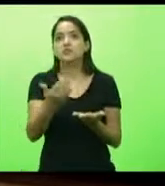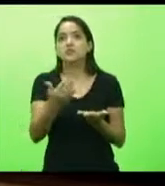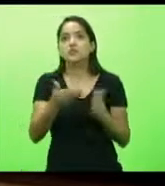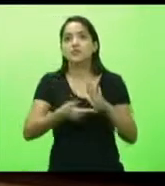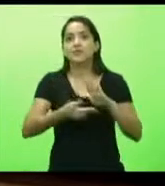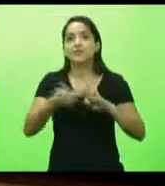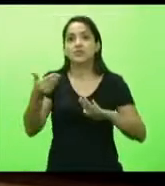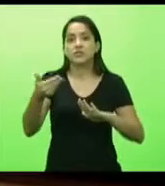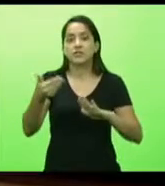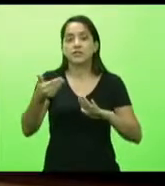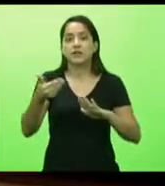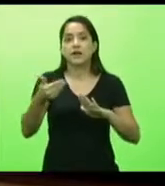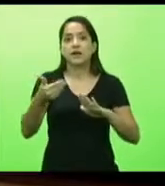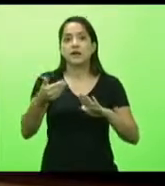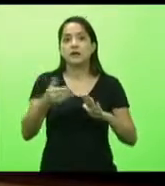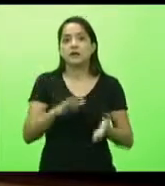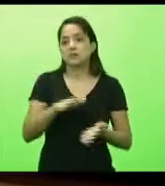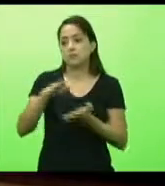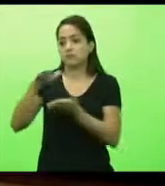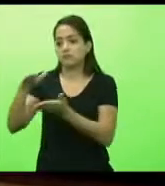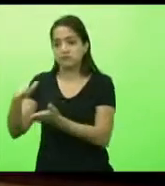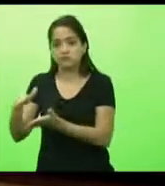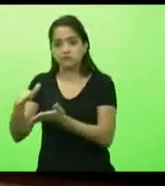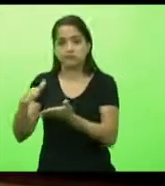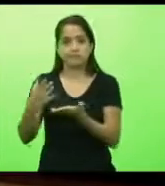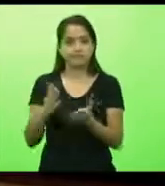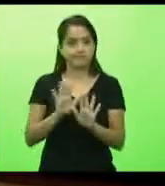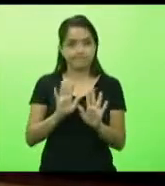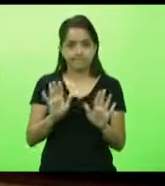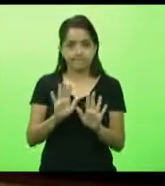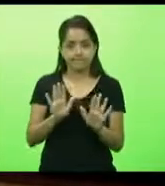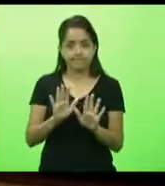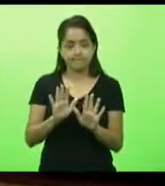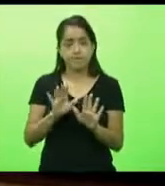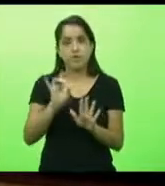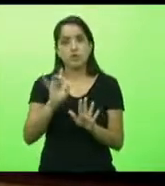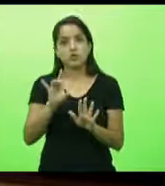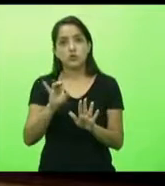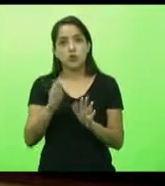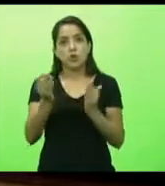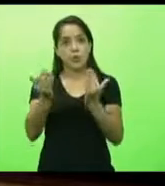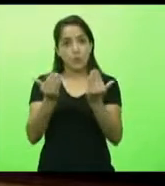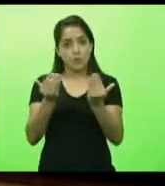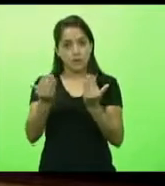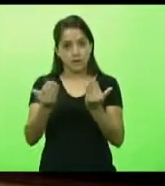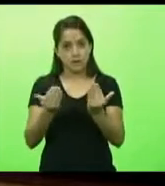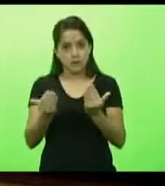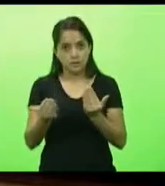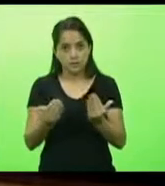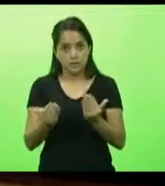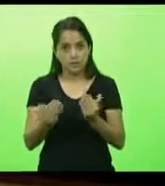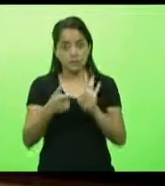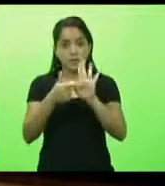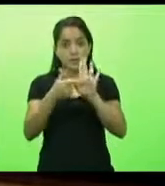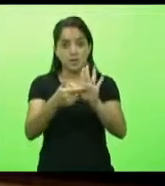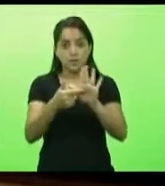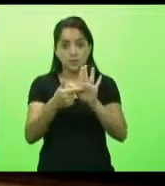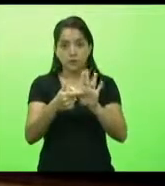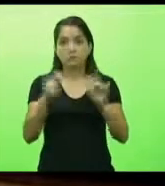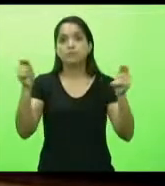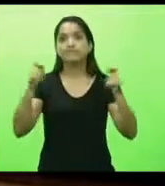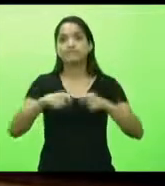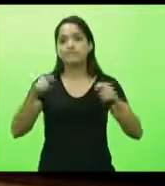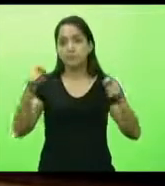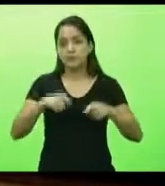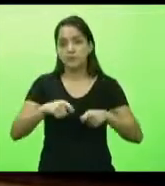daqui e colocar ali, apenas estamos fazendo esta comparação para demonstrar o quanto é possível,